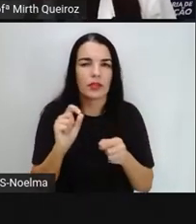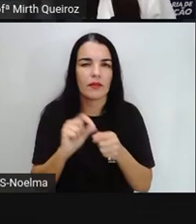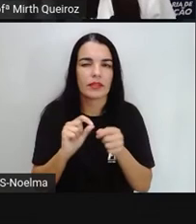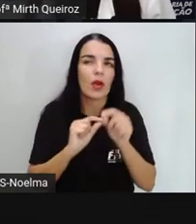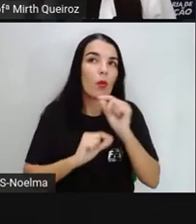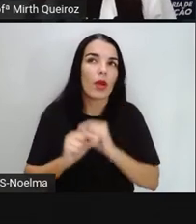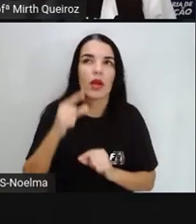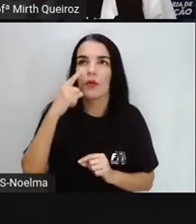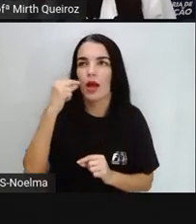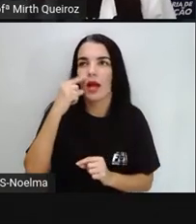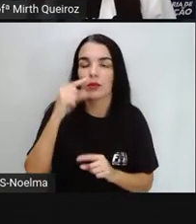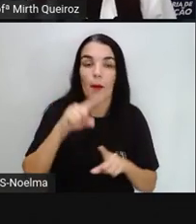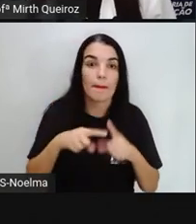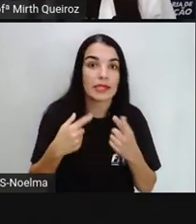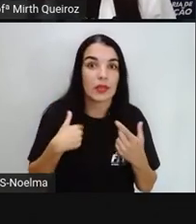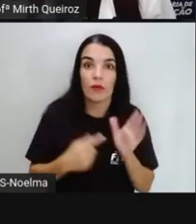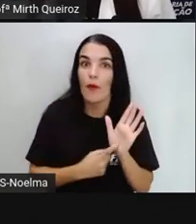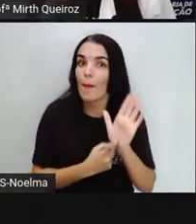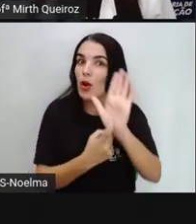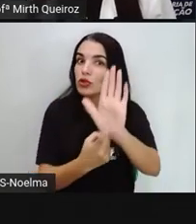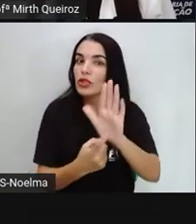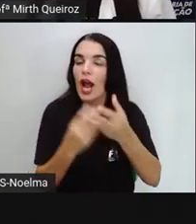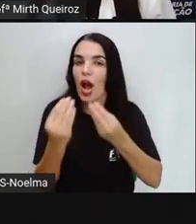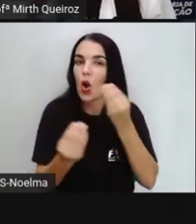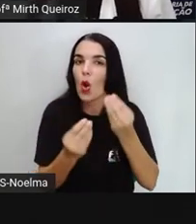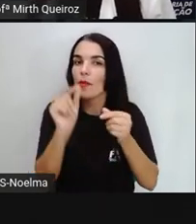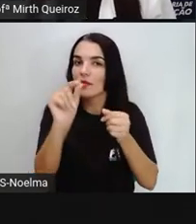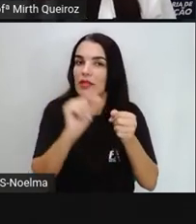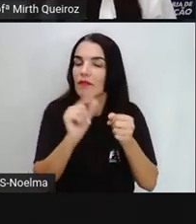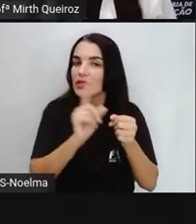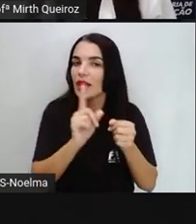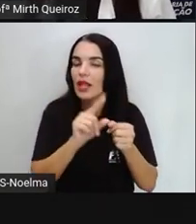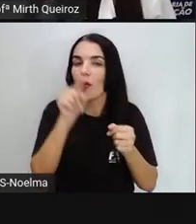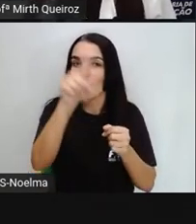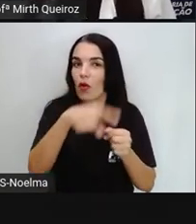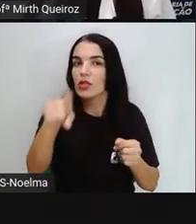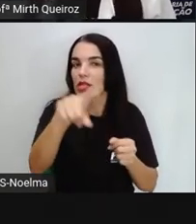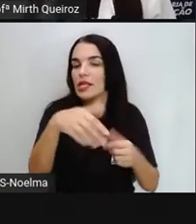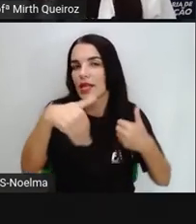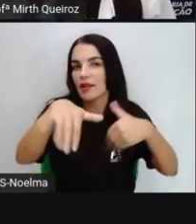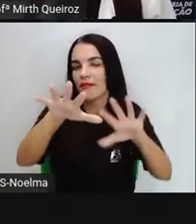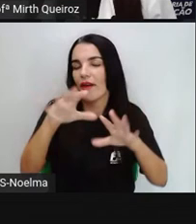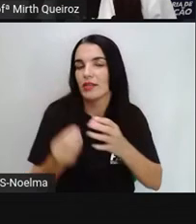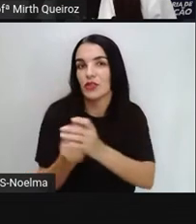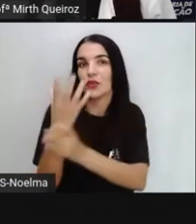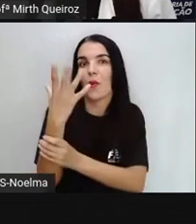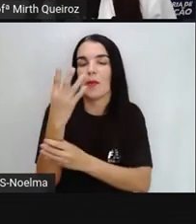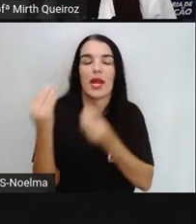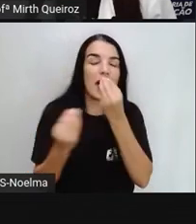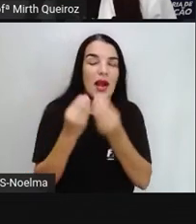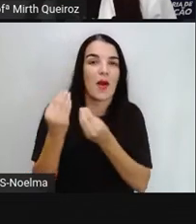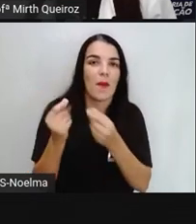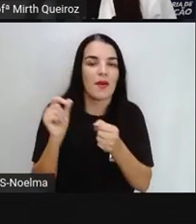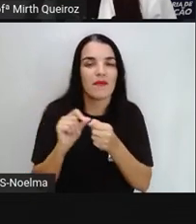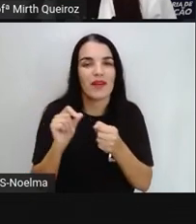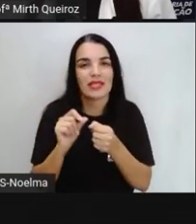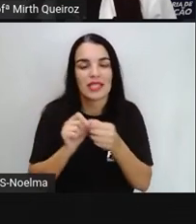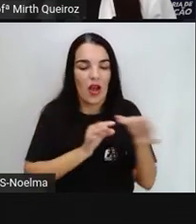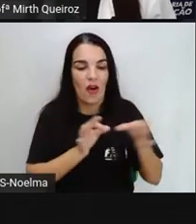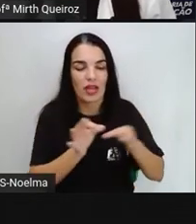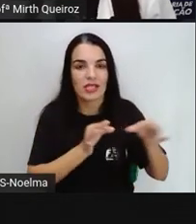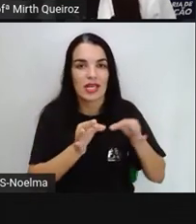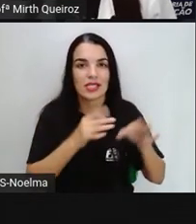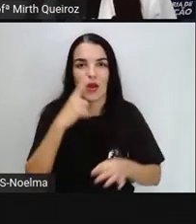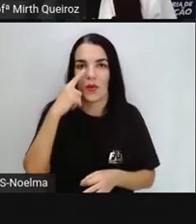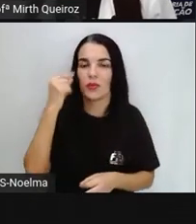gato, mas eu não vou mostrar para vocês como montar. E aí vocês que vão ter que tentar descobrir como vocês podem organizar